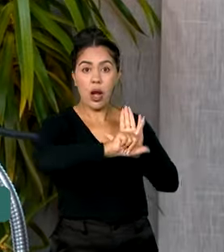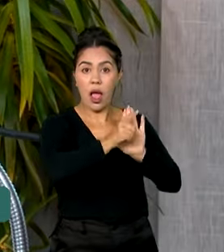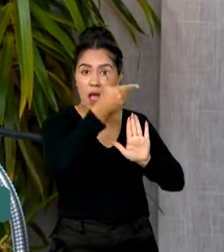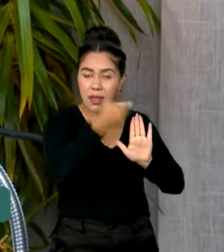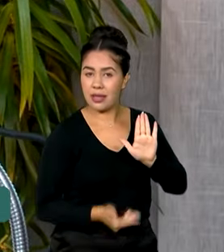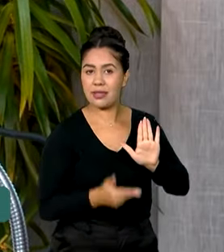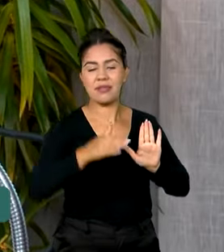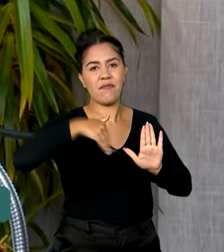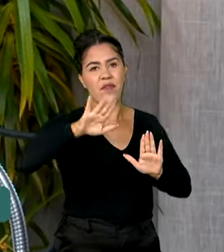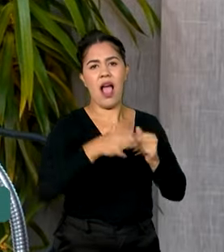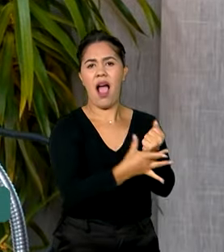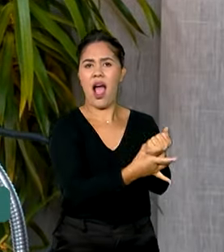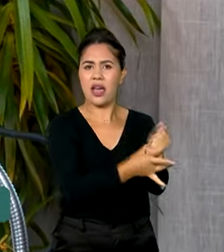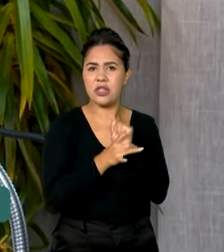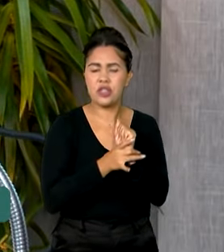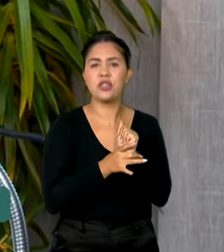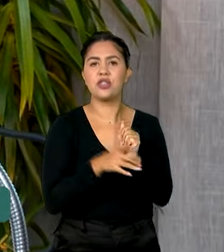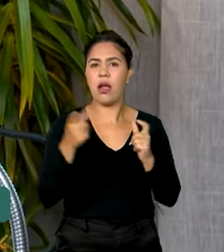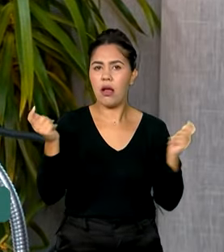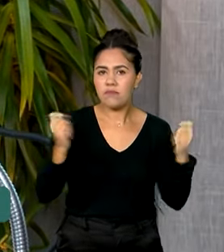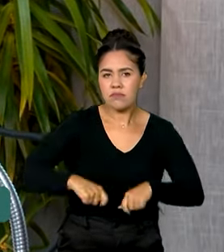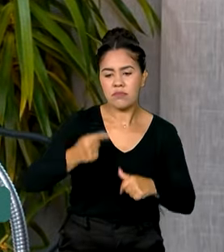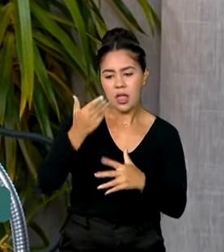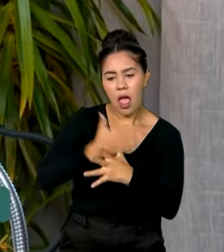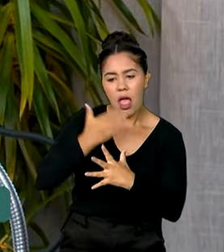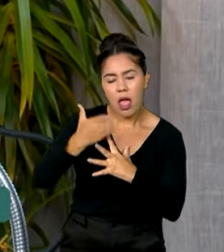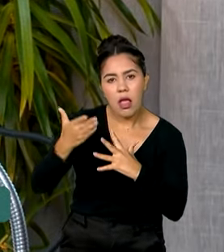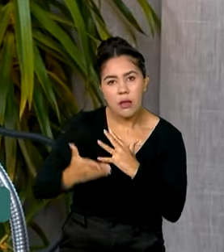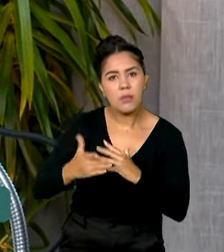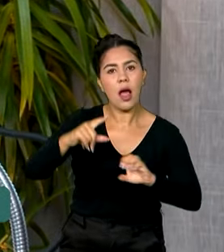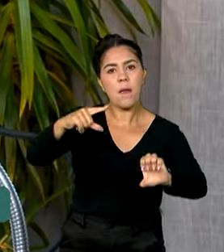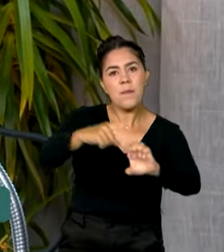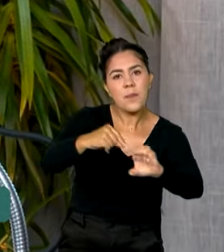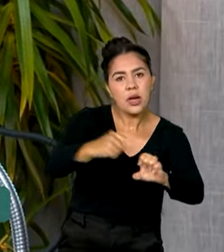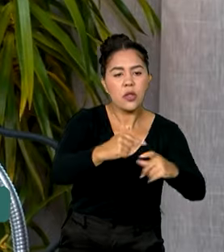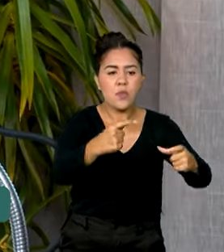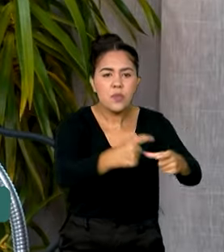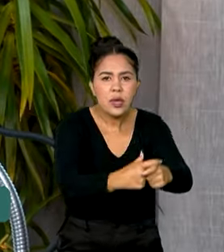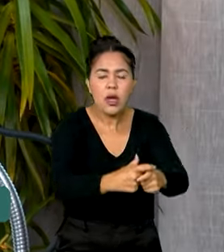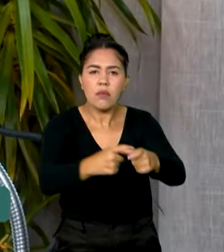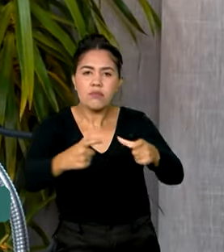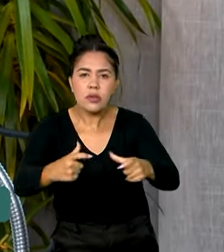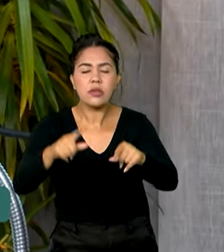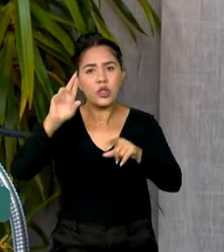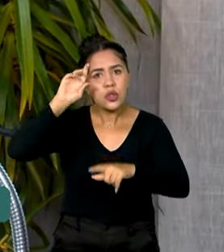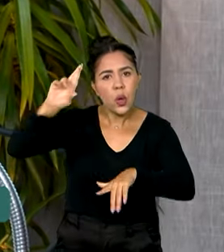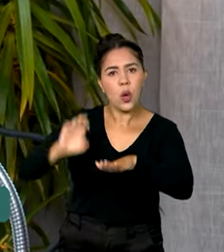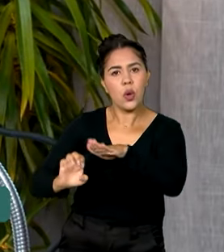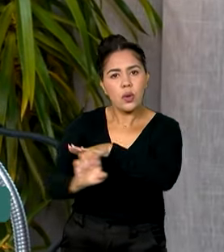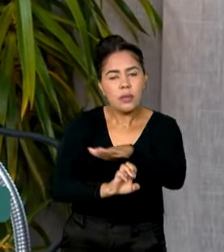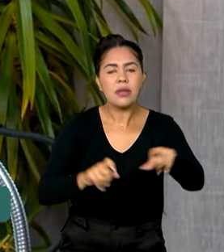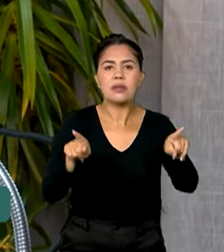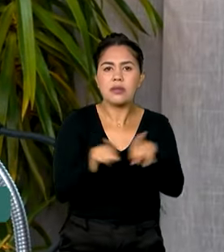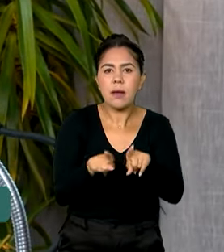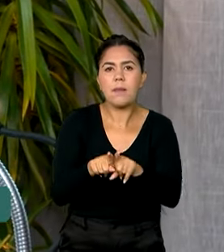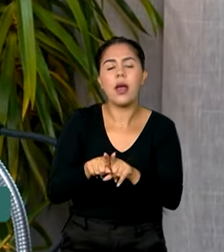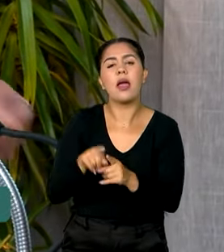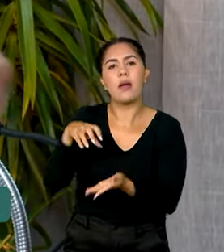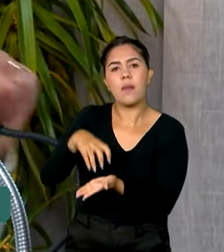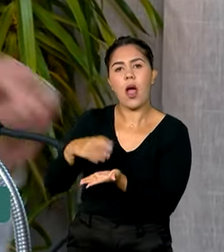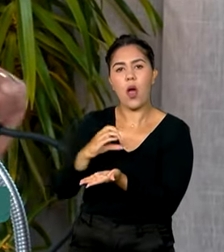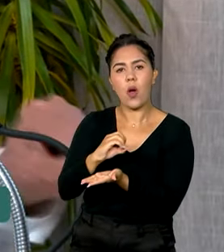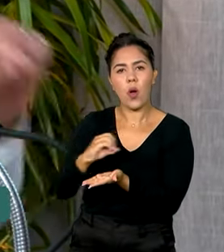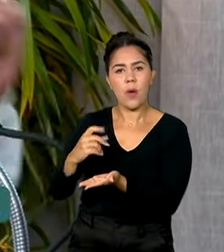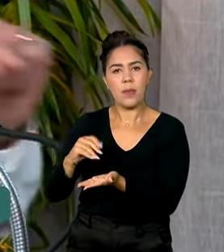vai garantir financiamento para pequeno e médio empreendedor, para pequeno e médio empresário, para a cooperativa, para o